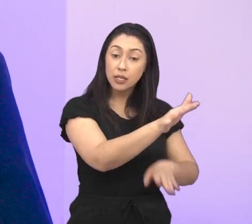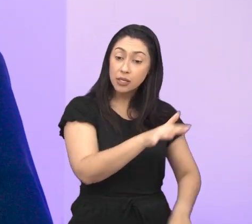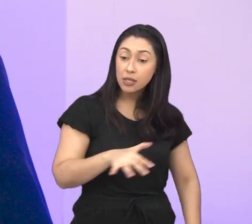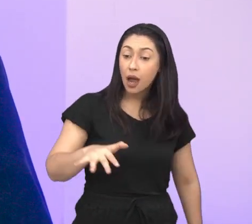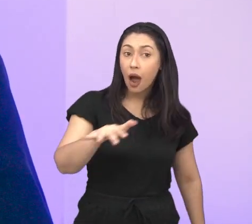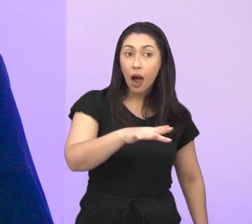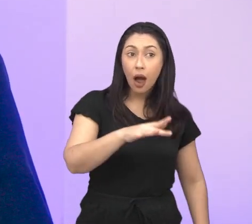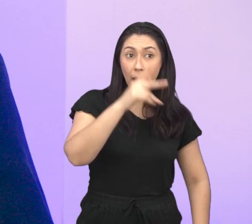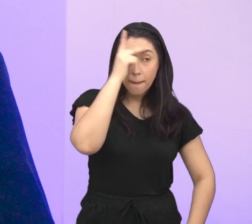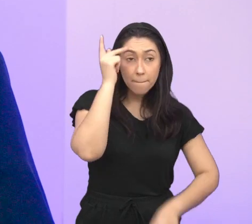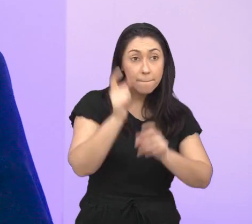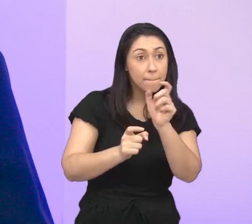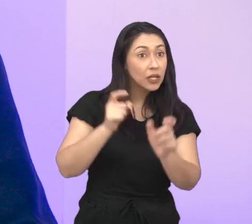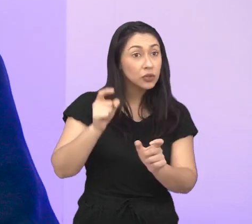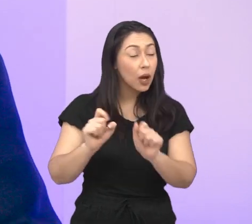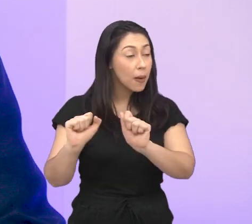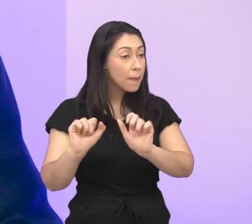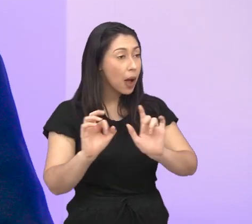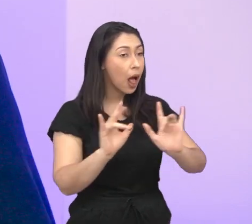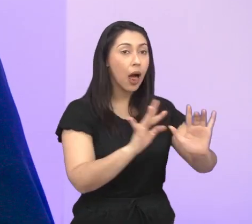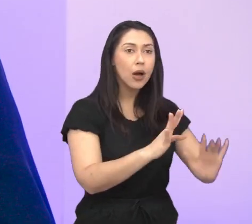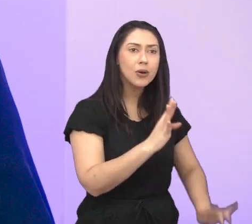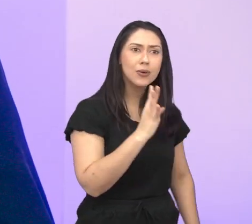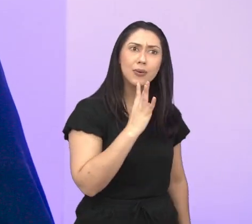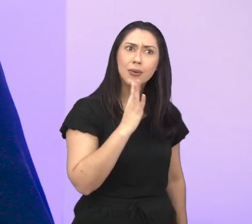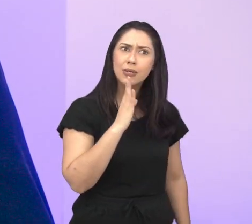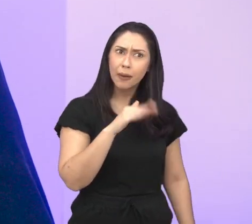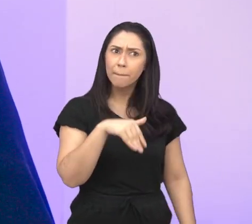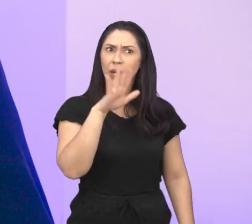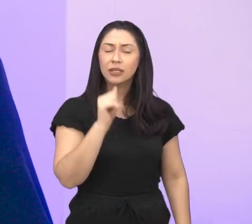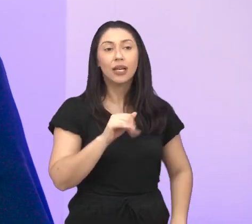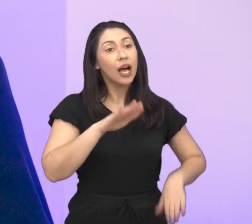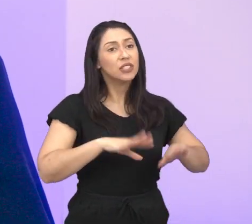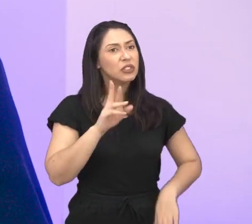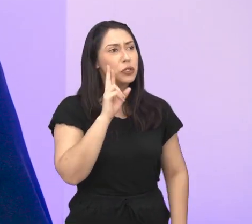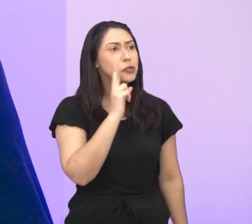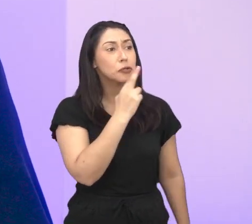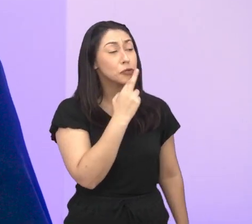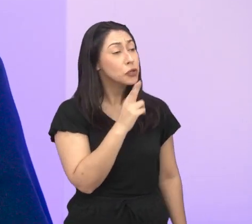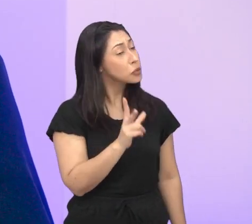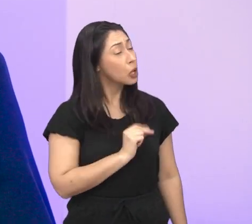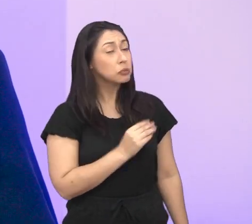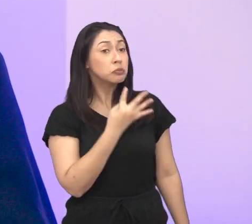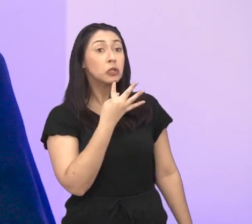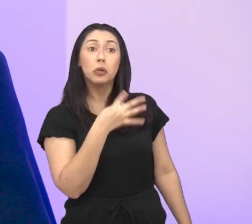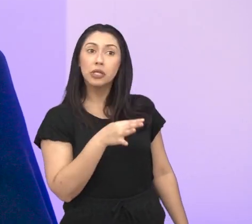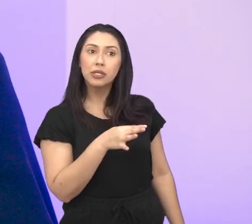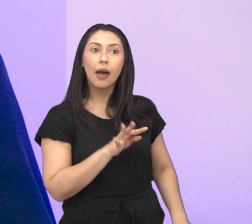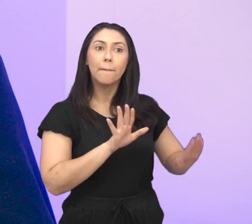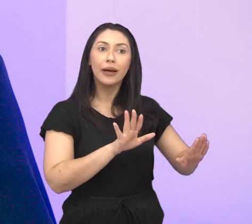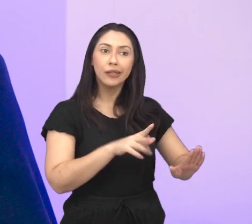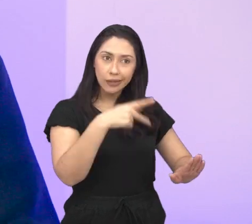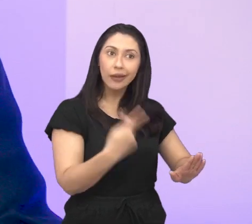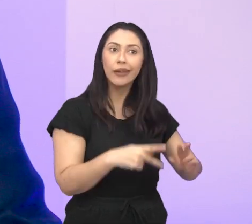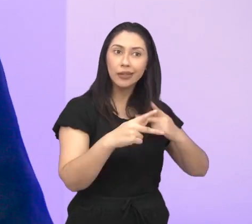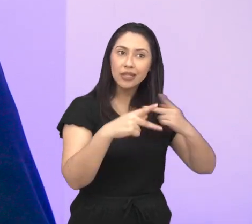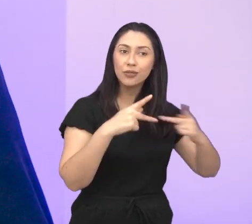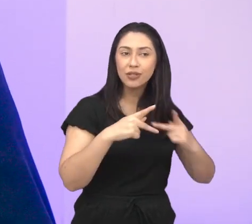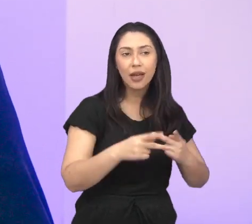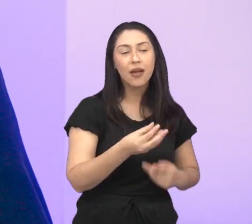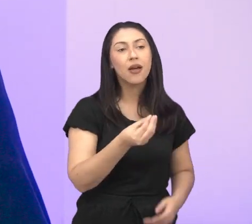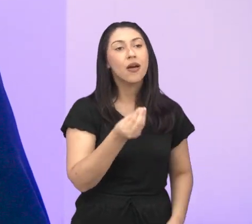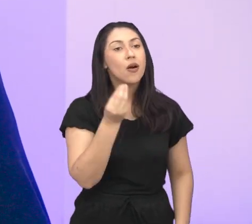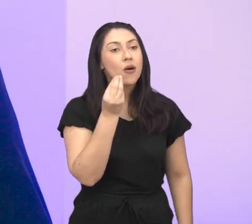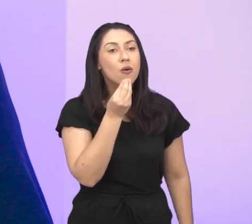você pode, naquele momento ali, conhecer um pouco mais, né? Às vezes, é restaurante que a gente nem conhece e tem na cidade, a gente tem essa